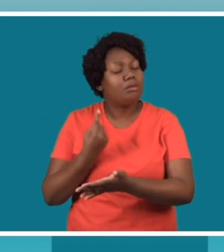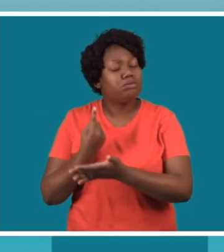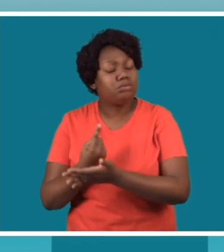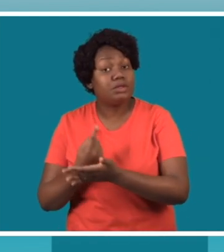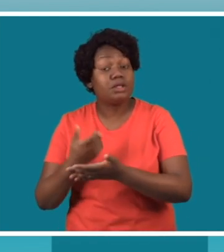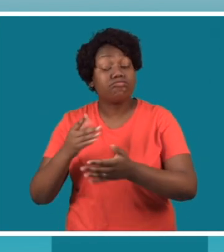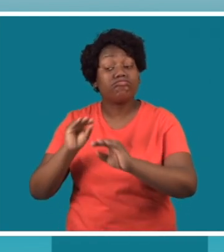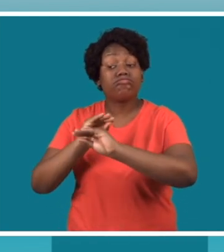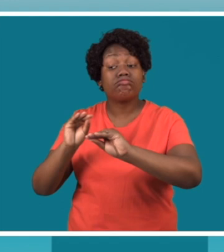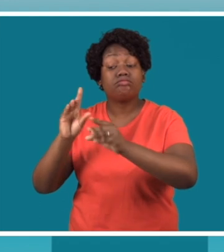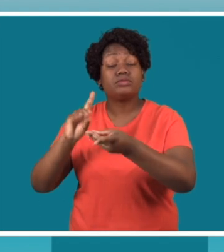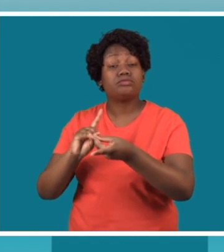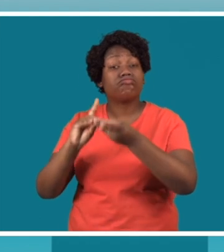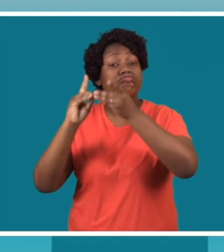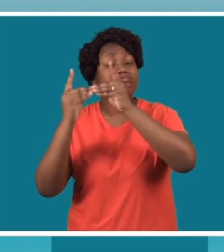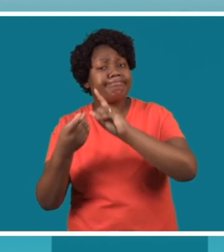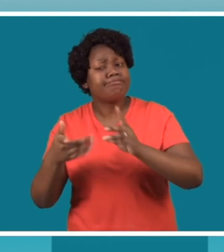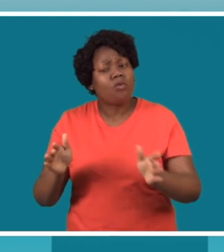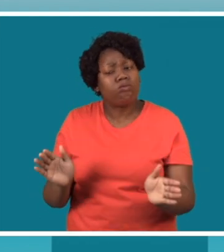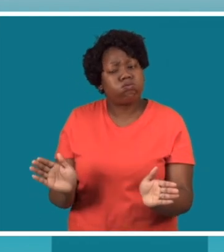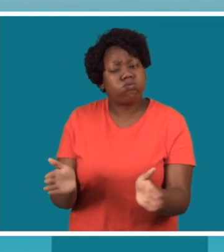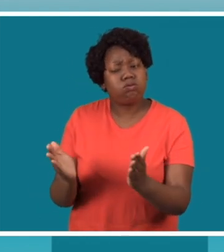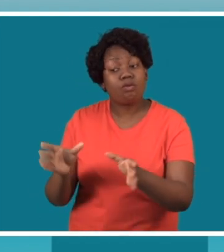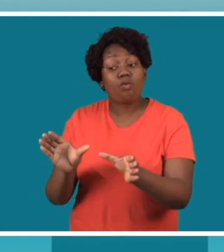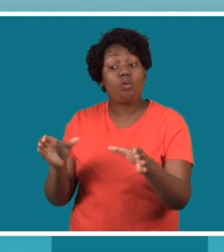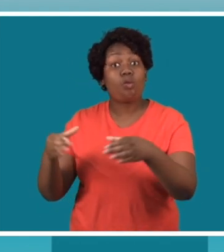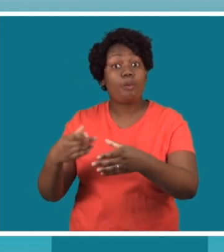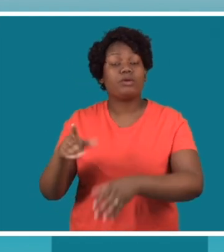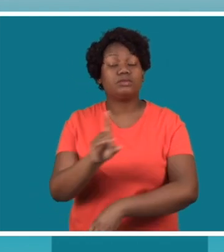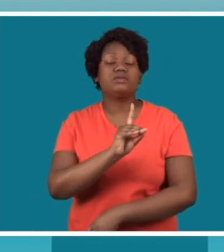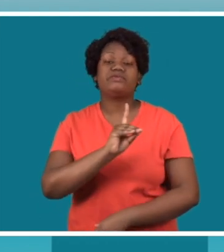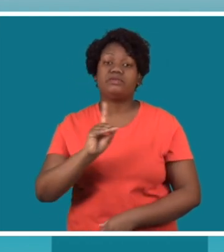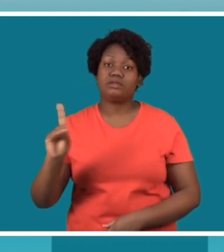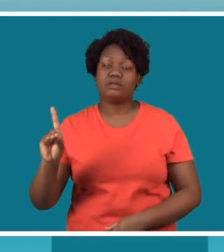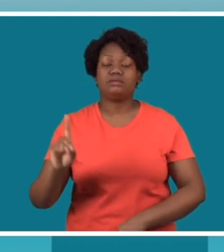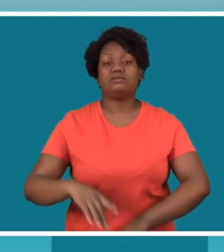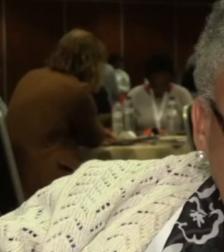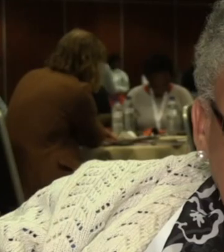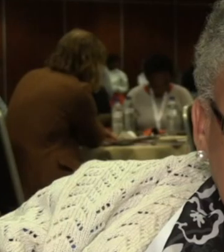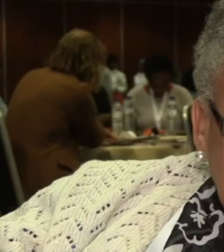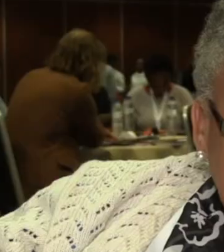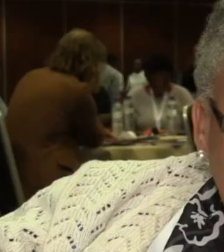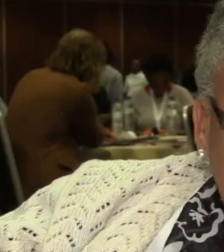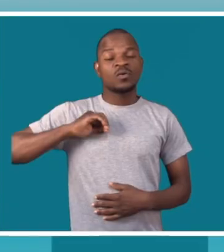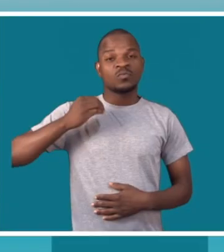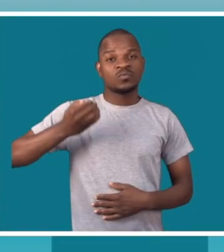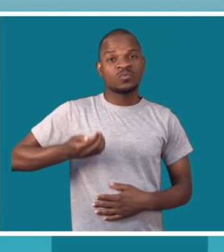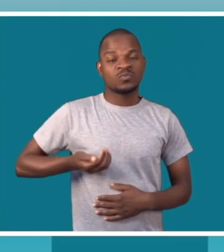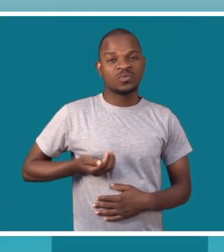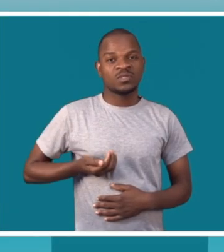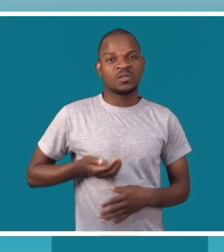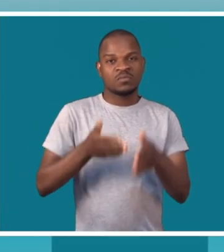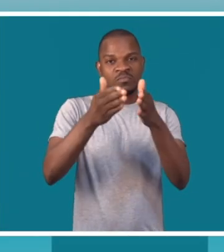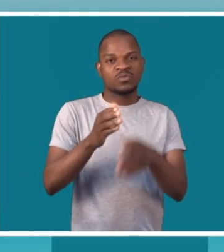agremiações defendem que só a educação da rapariga com deficiência poderá garantir o seu empoderamento. A